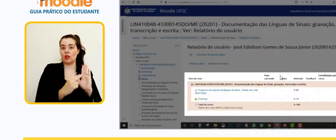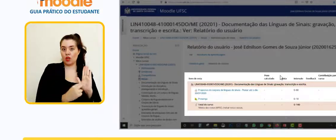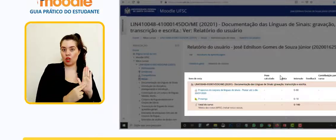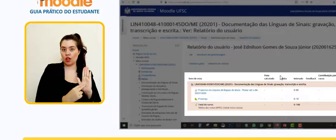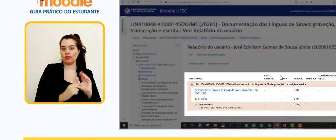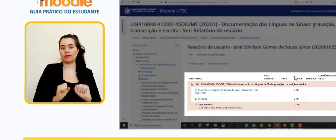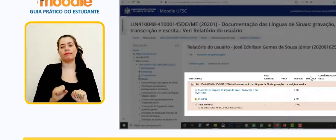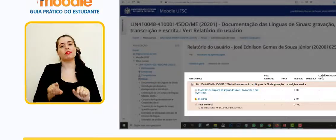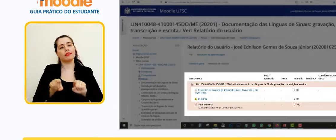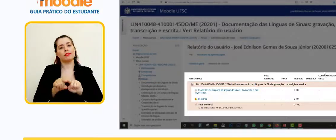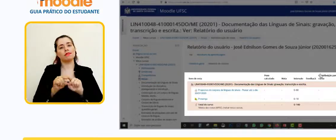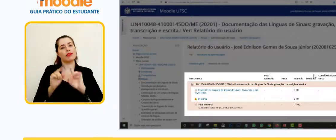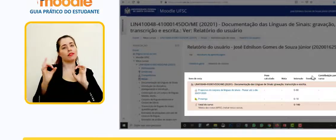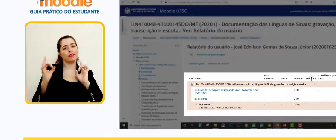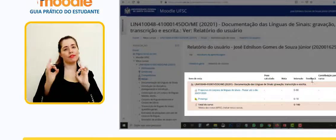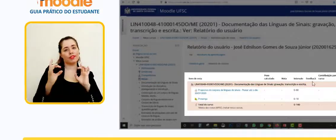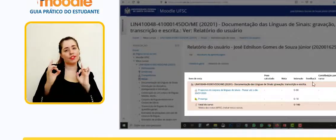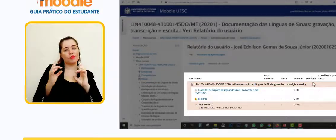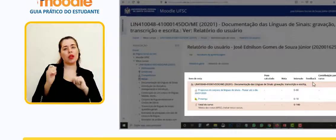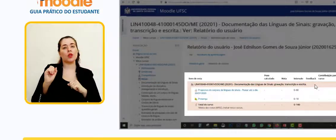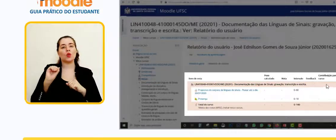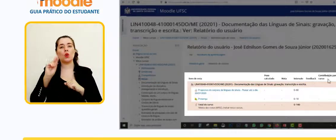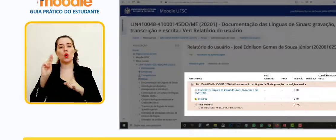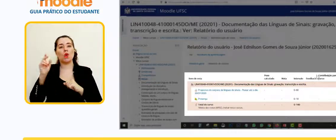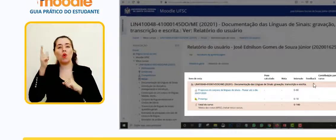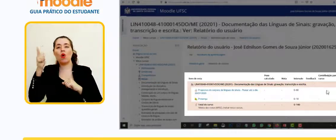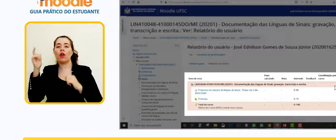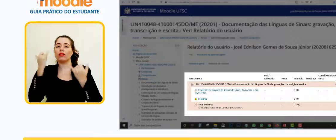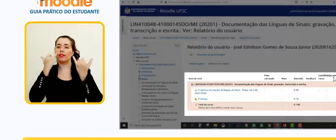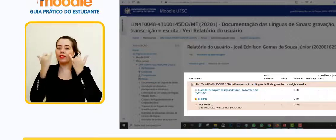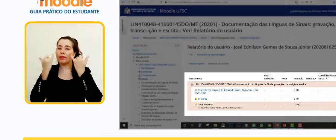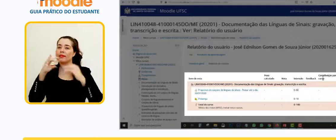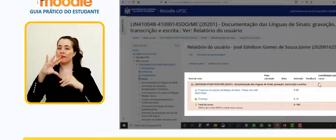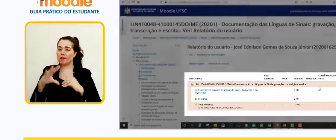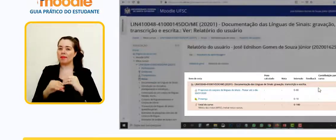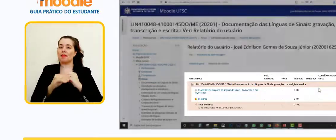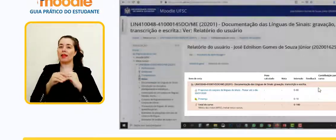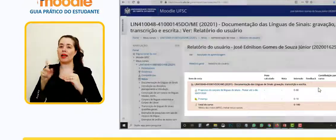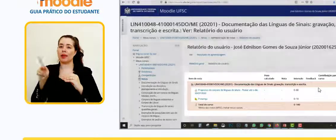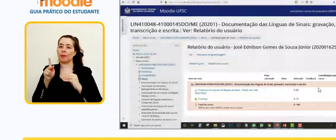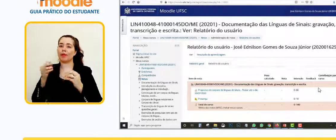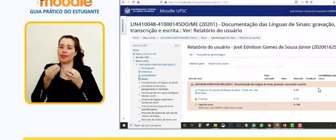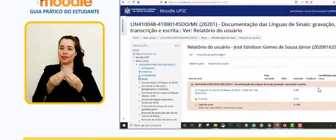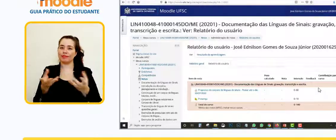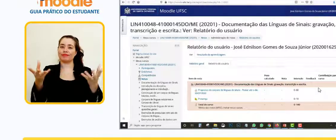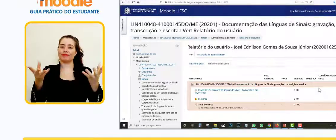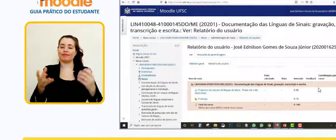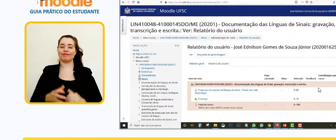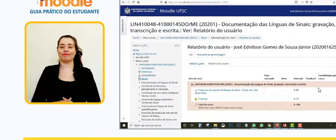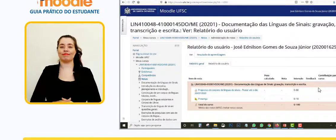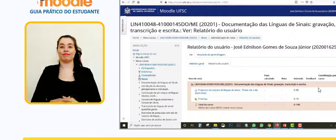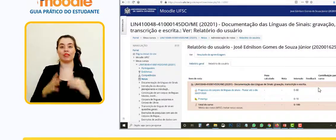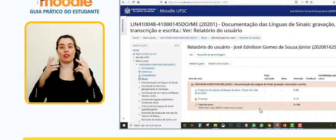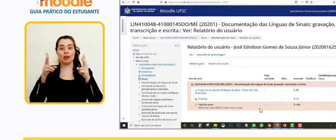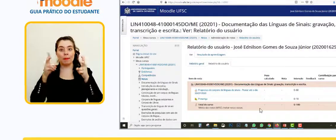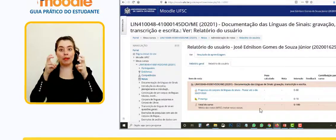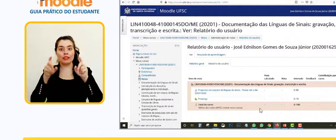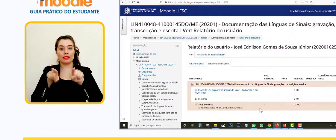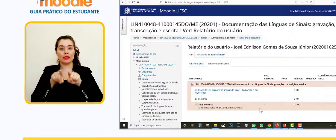nota em si, e a feedbacks ou outras informações complementares disponibilizadas pelo professor.